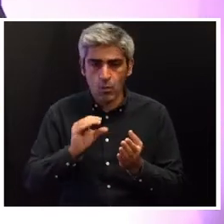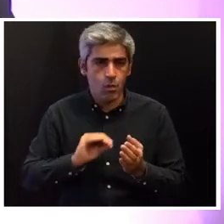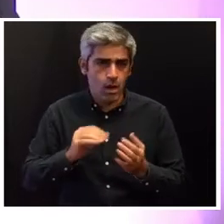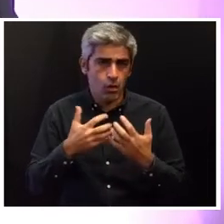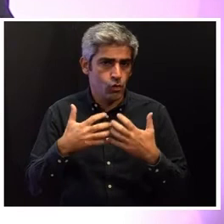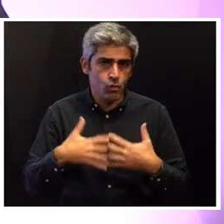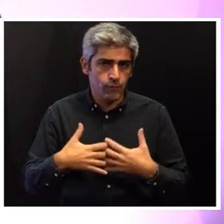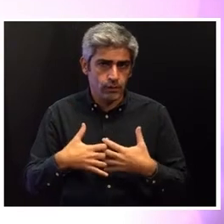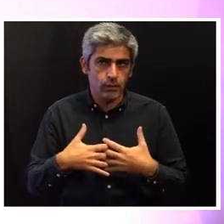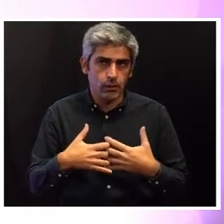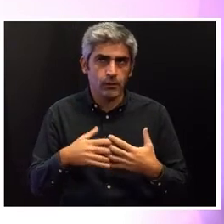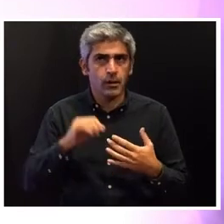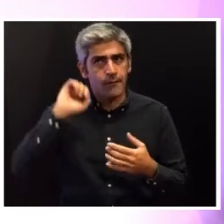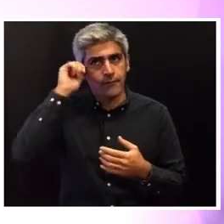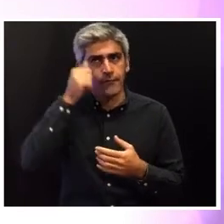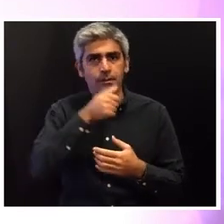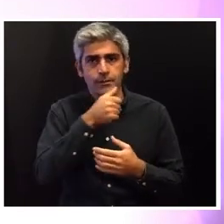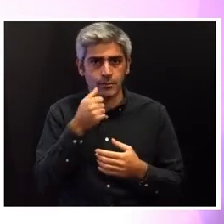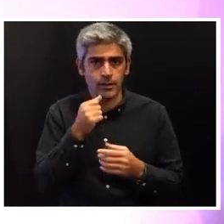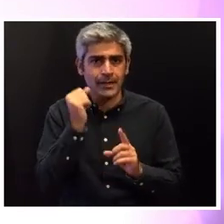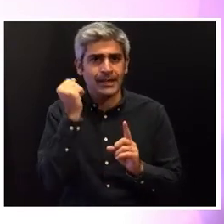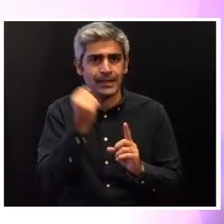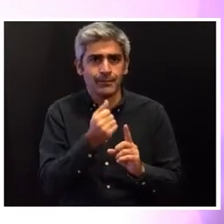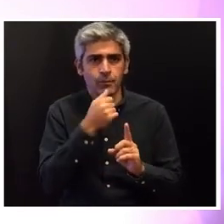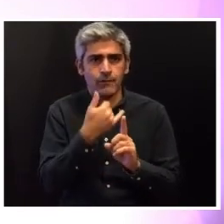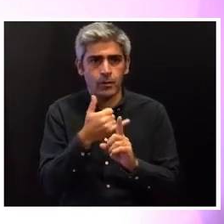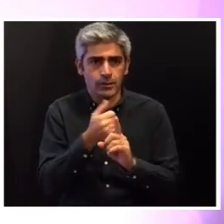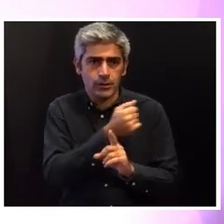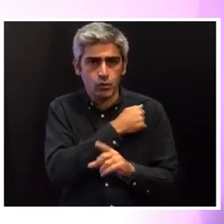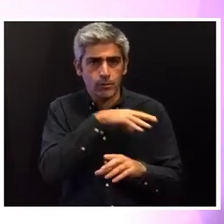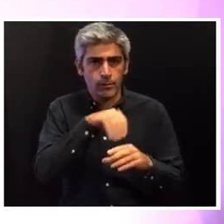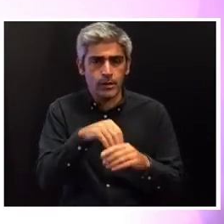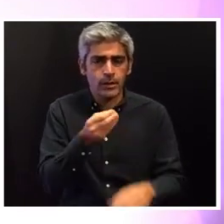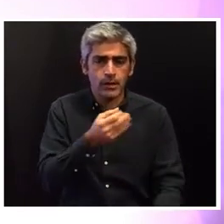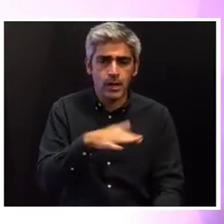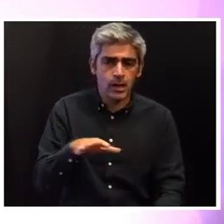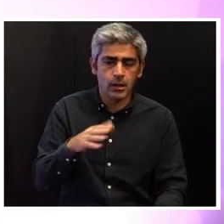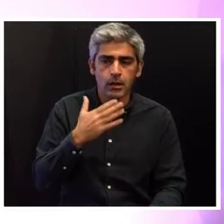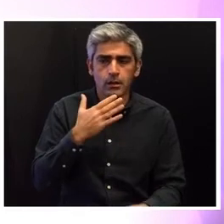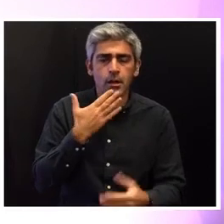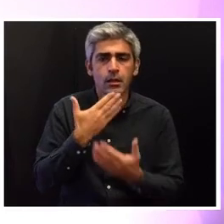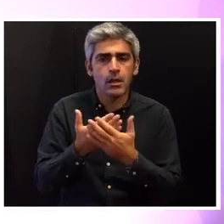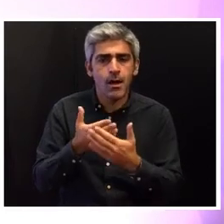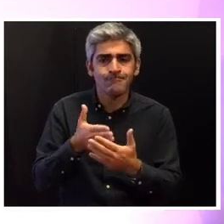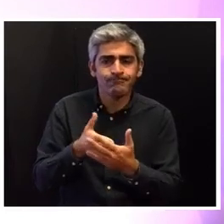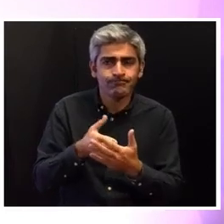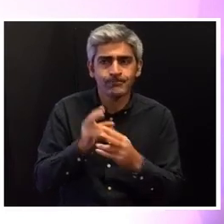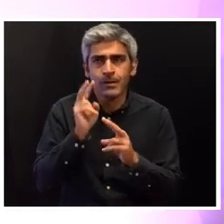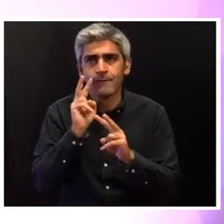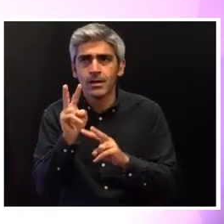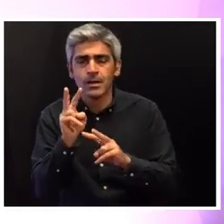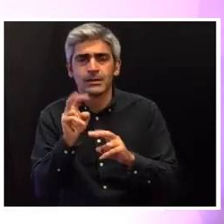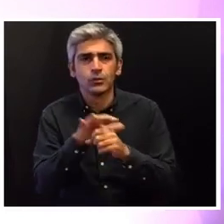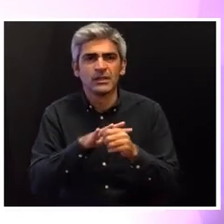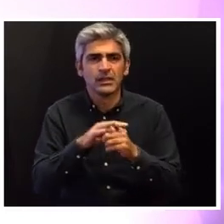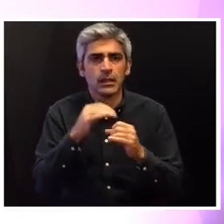que é vítima do crime de violência doméstica a criança que se vê constrangida a presenciar os maus-tratos